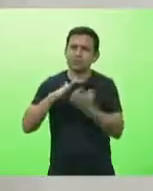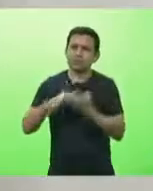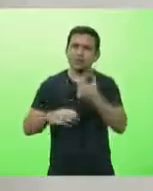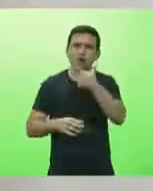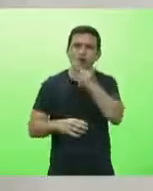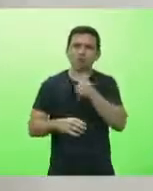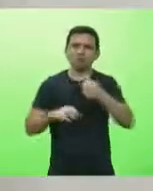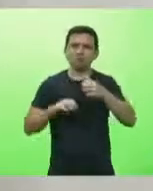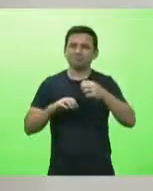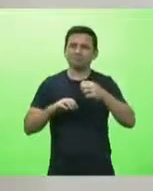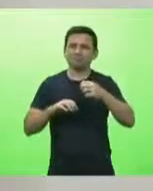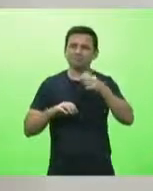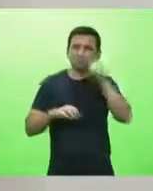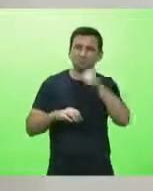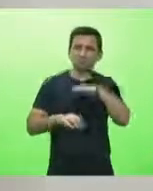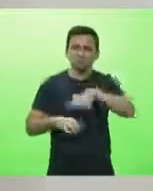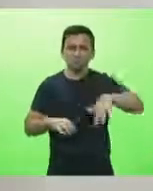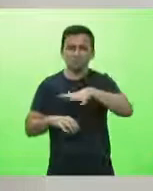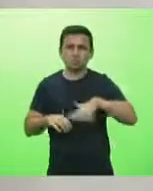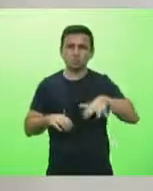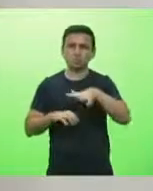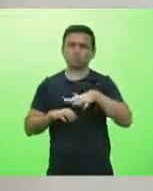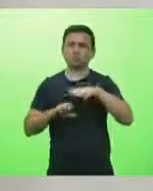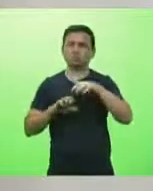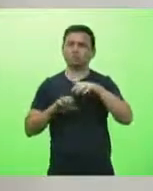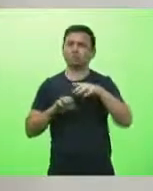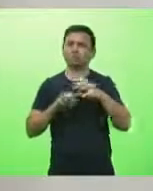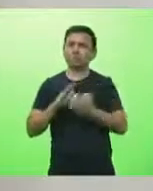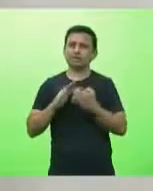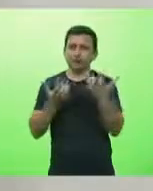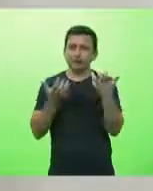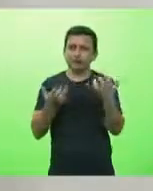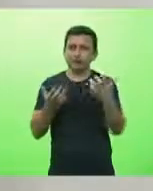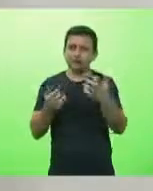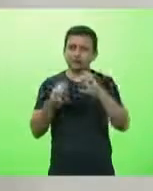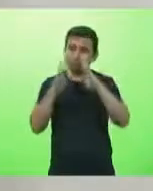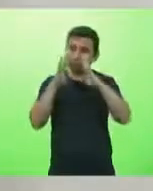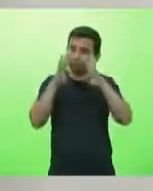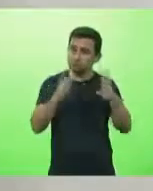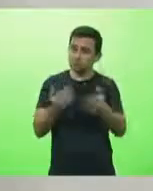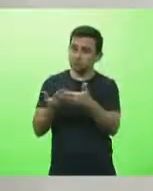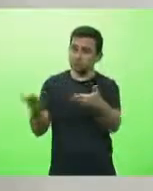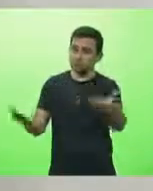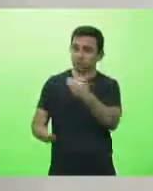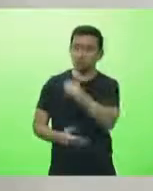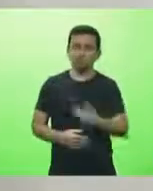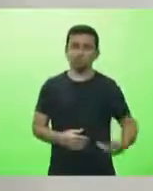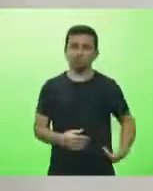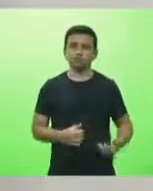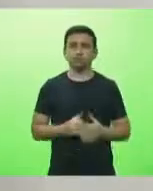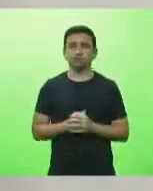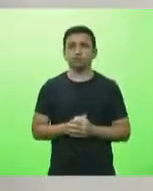pedindo, pelo amor de Deus, que o governo fique atento a essas questões. E bom, vamos adiante. Nós temos também a questão da